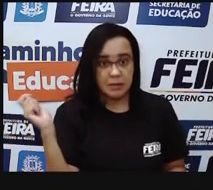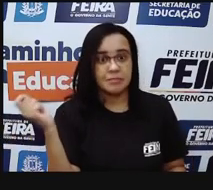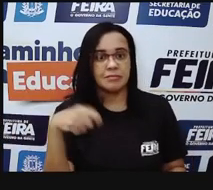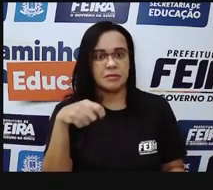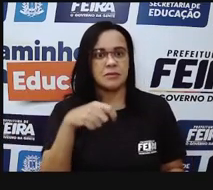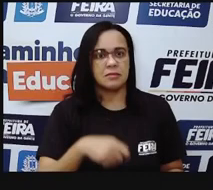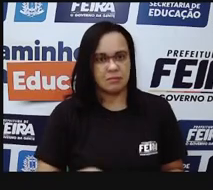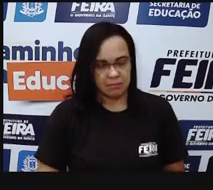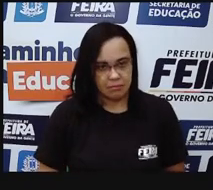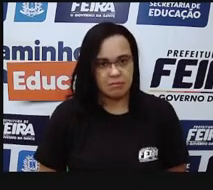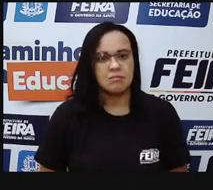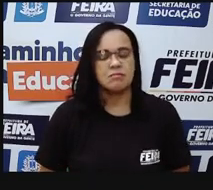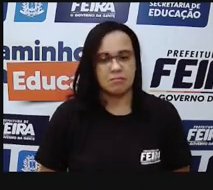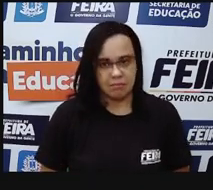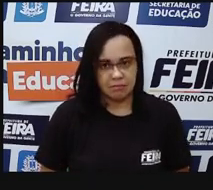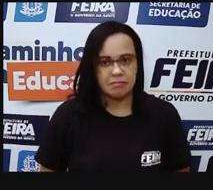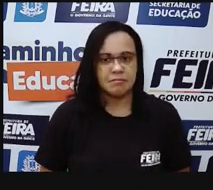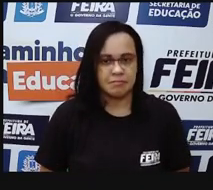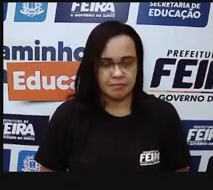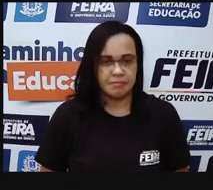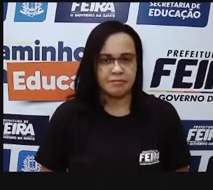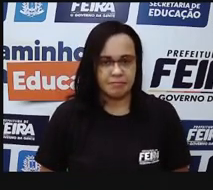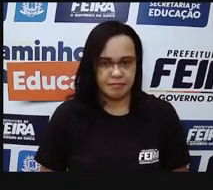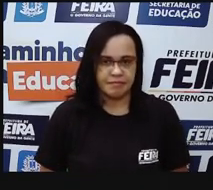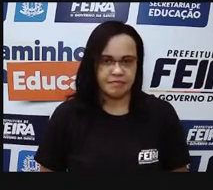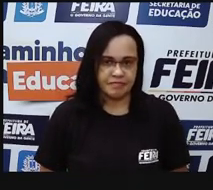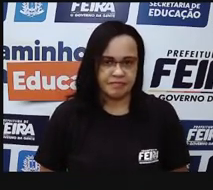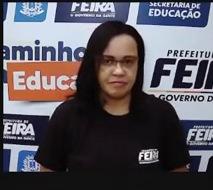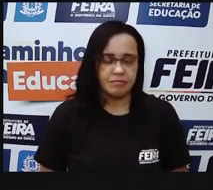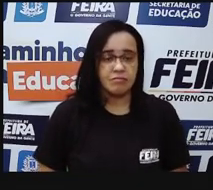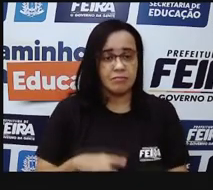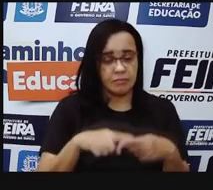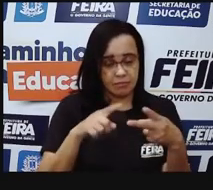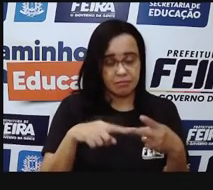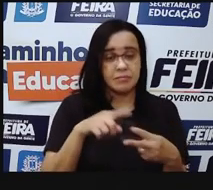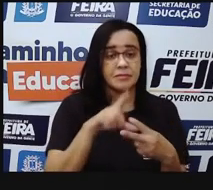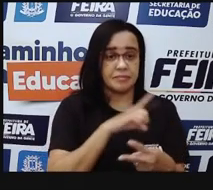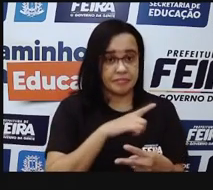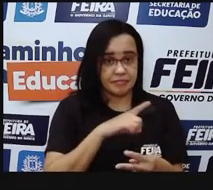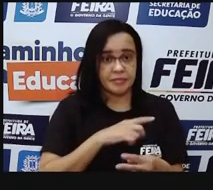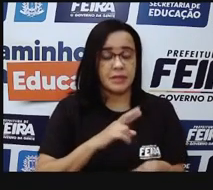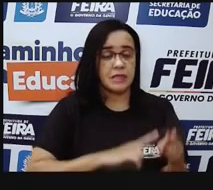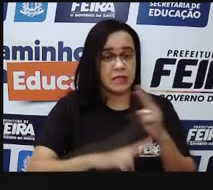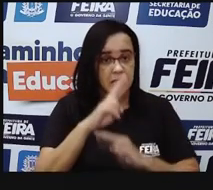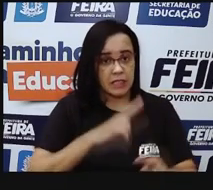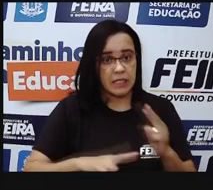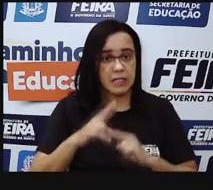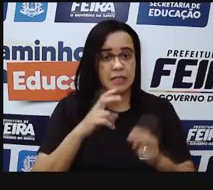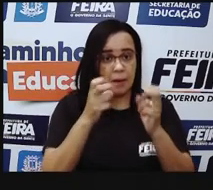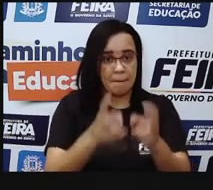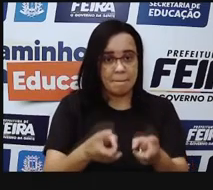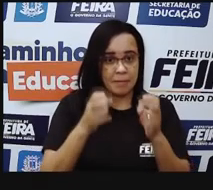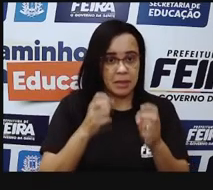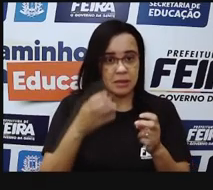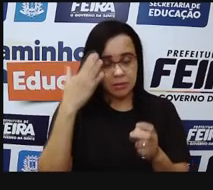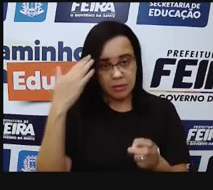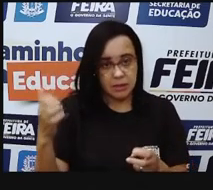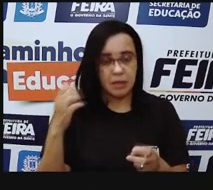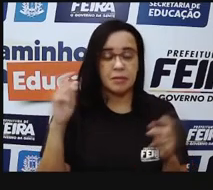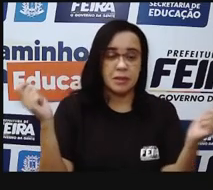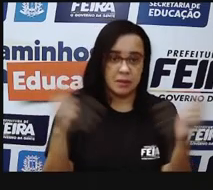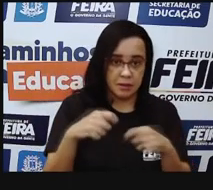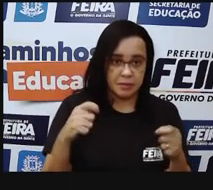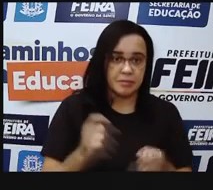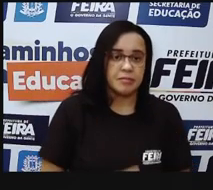relação conjunta entre as papilas e os patinas e a nossa saliva, tá? E a gente vê aqui as regiões,